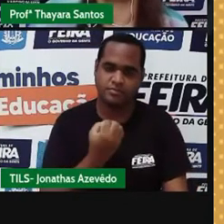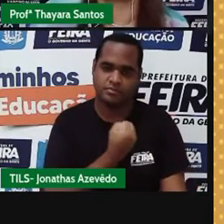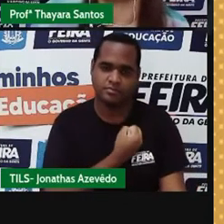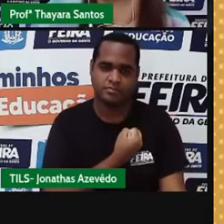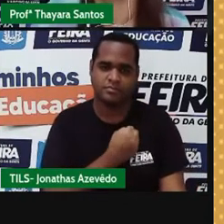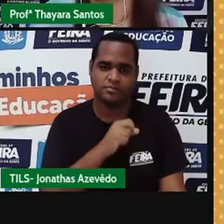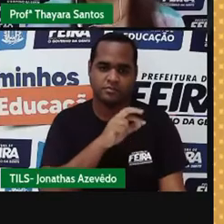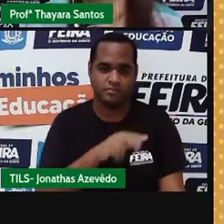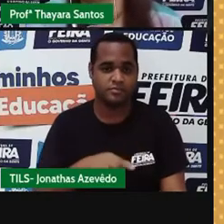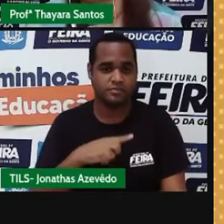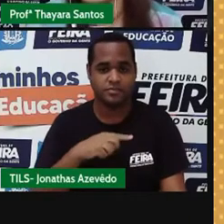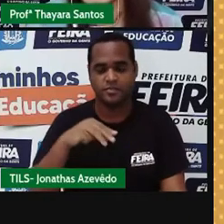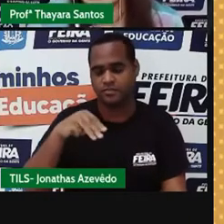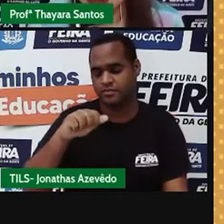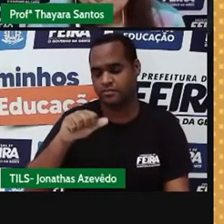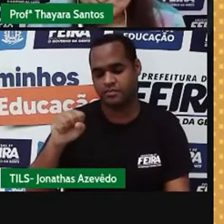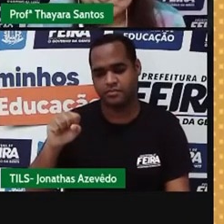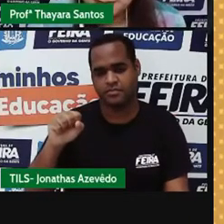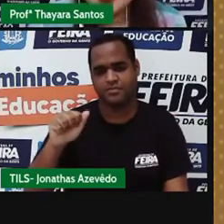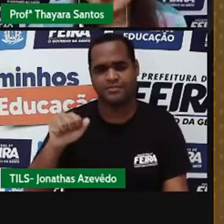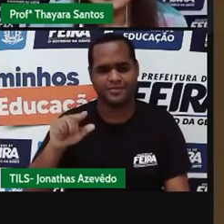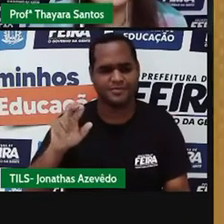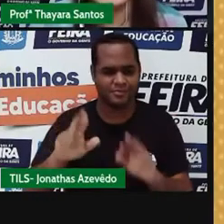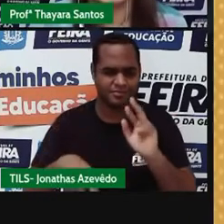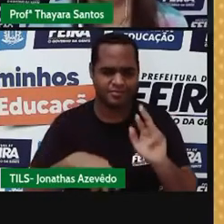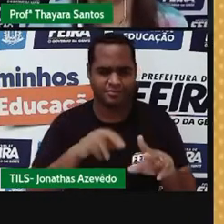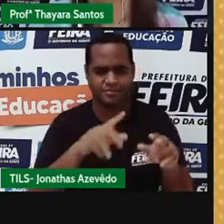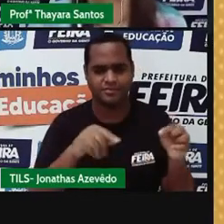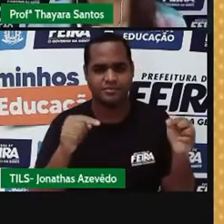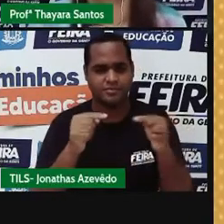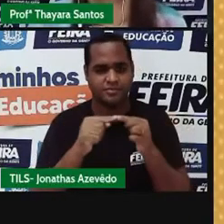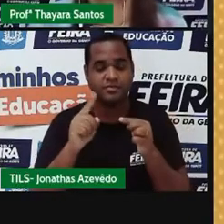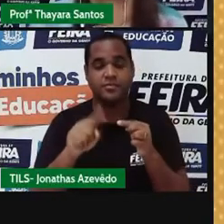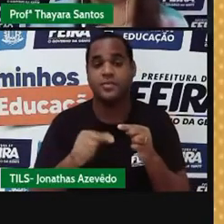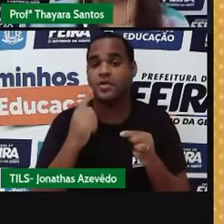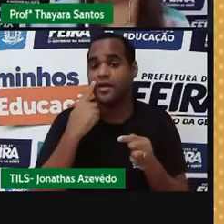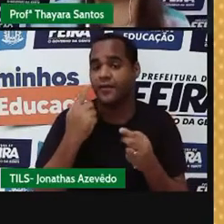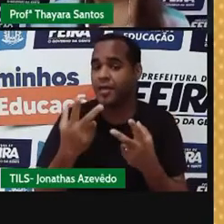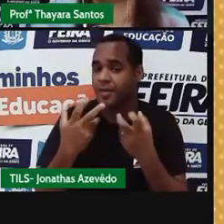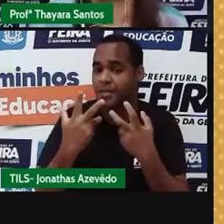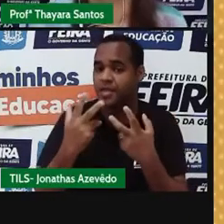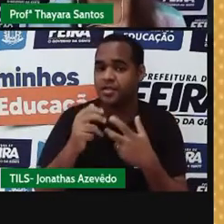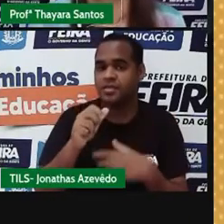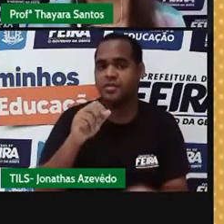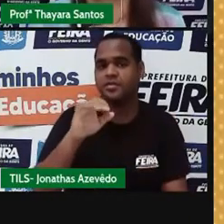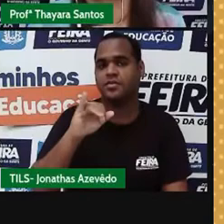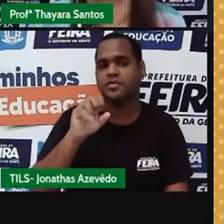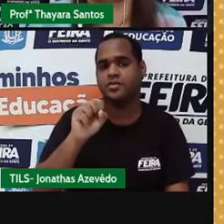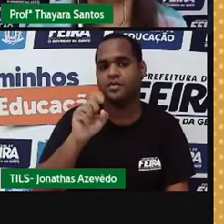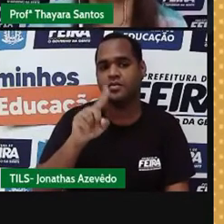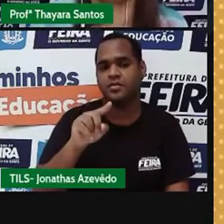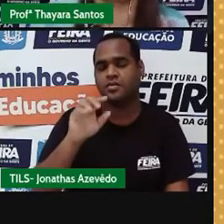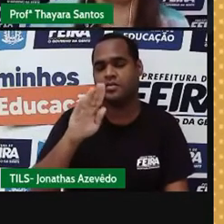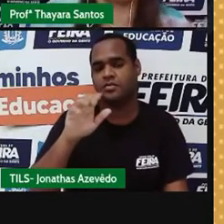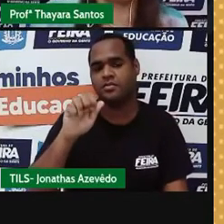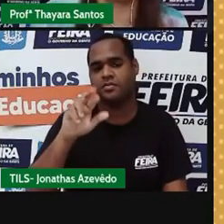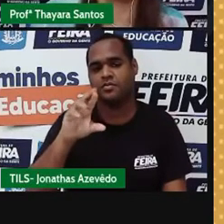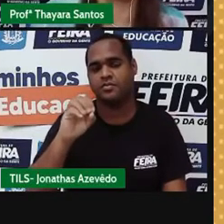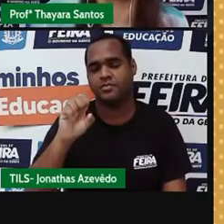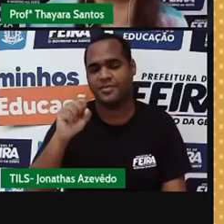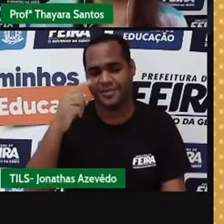de massa e número atômico diferente. A gente viu que os isóbaros, eles são